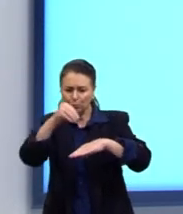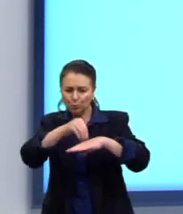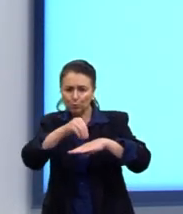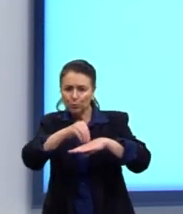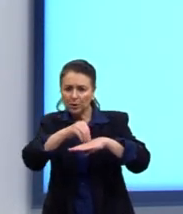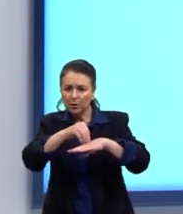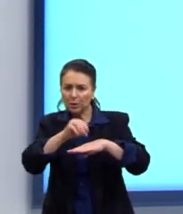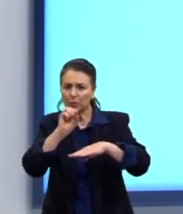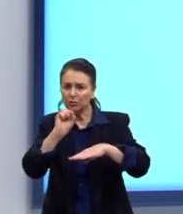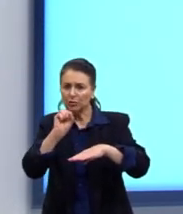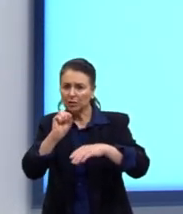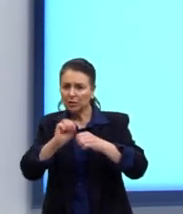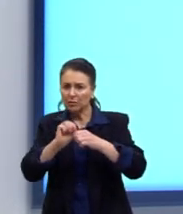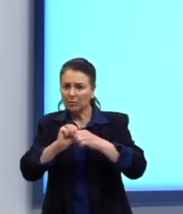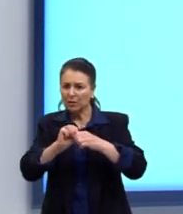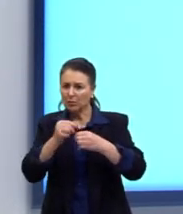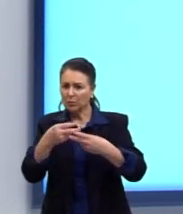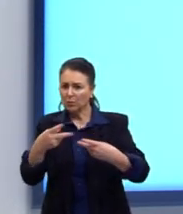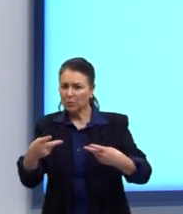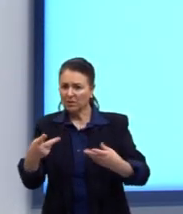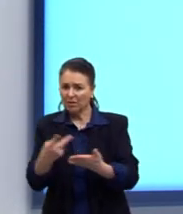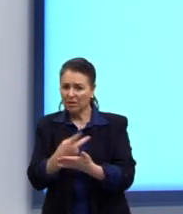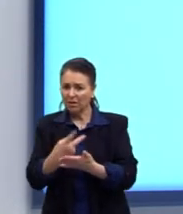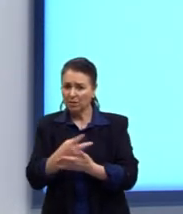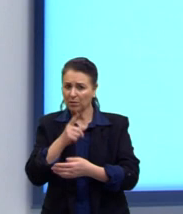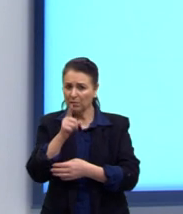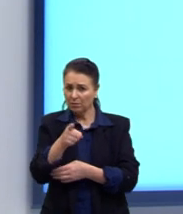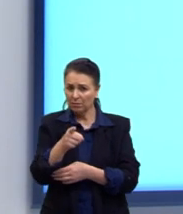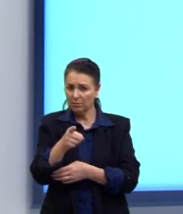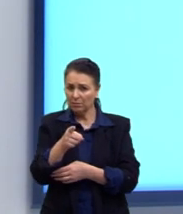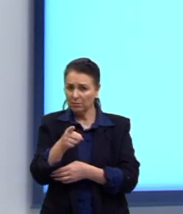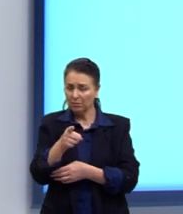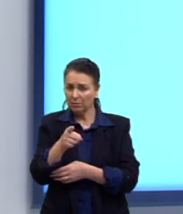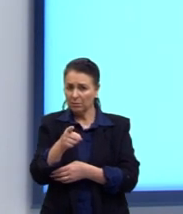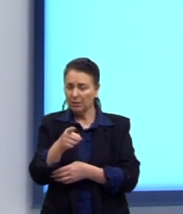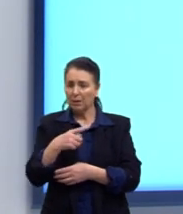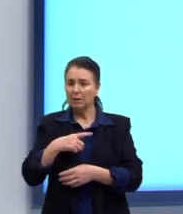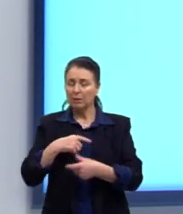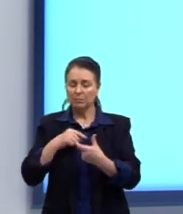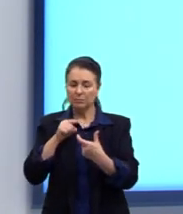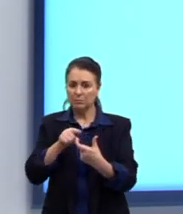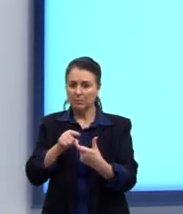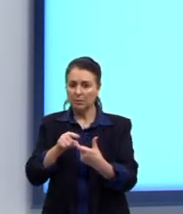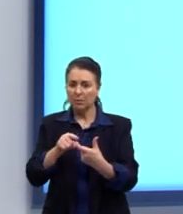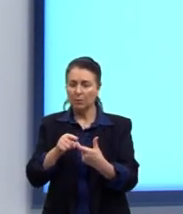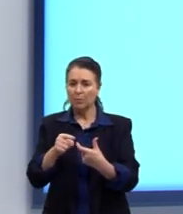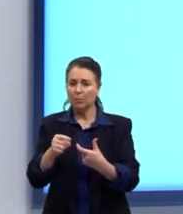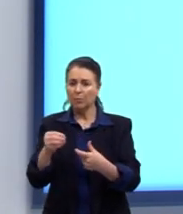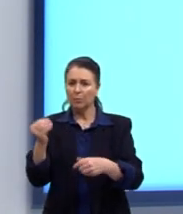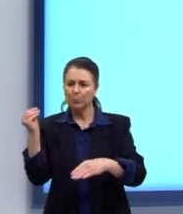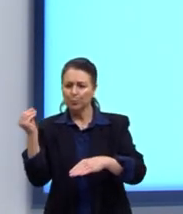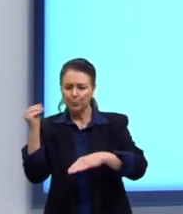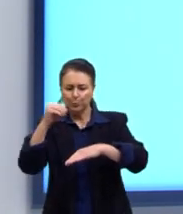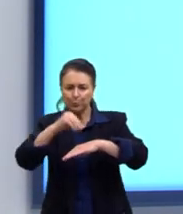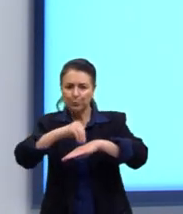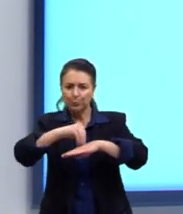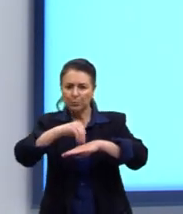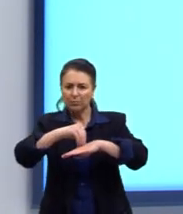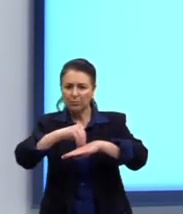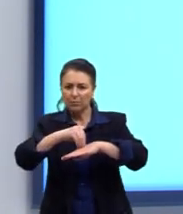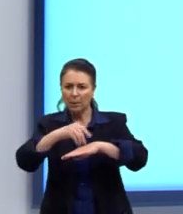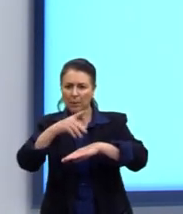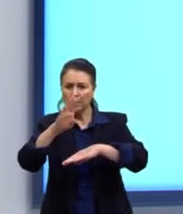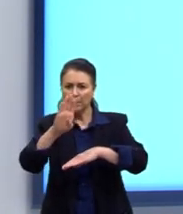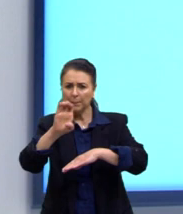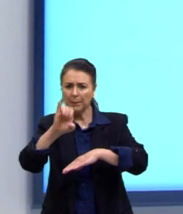costas. Ali a gente tem duas expressões. Beijar os pés, que significa fazer algo bom